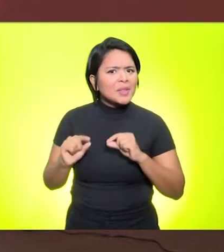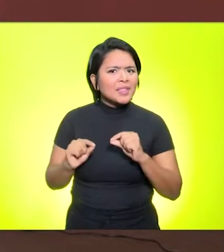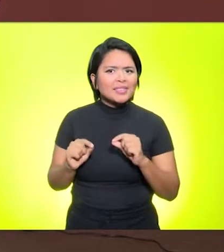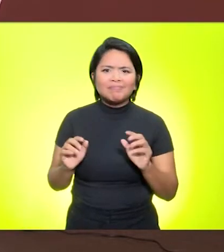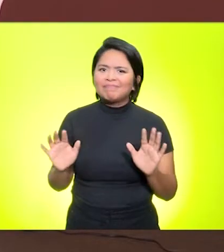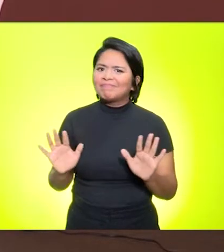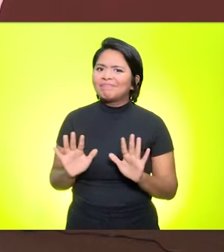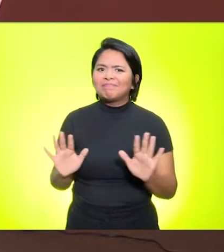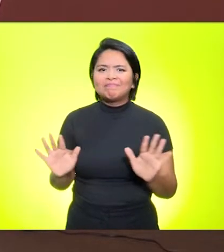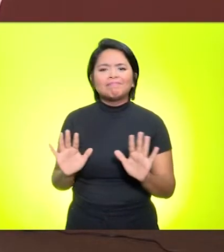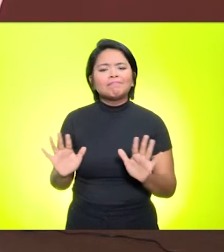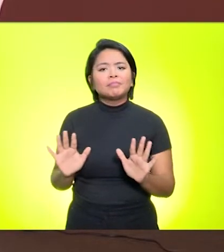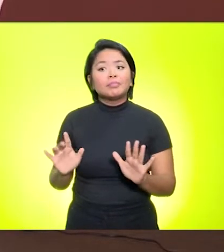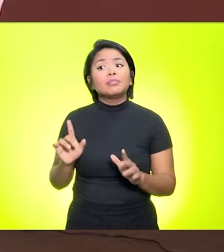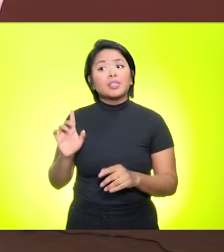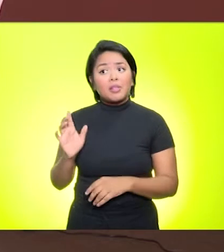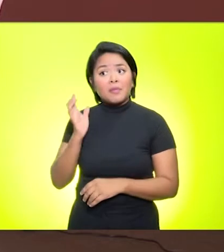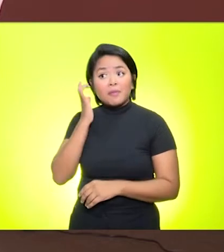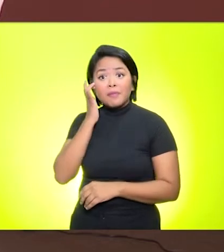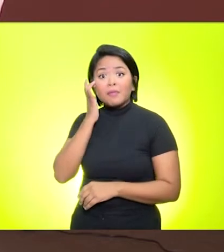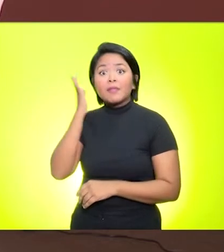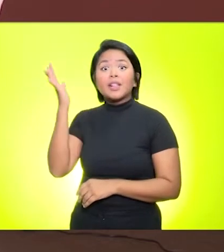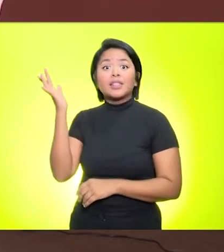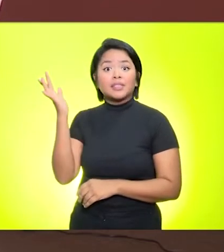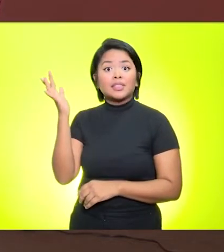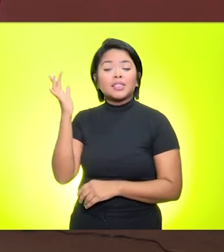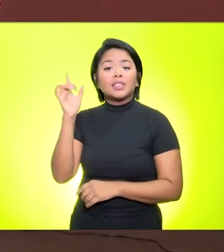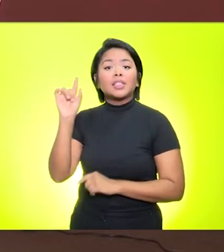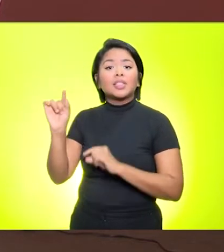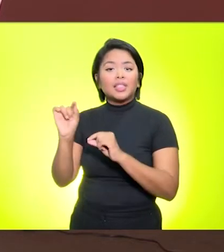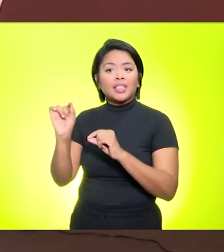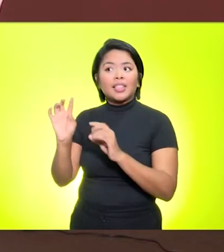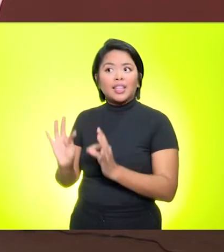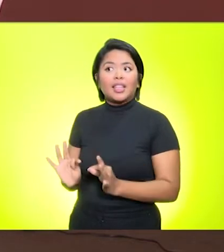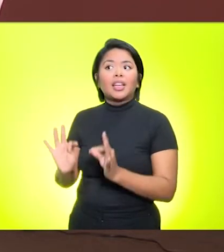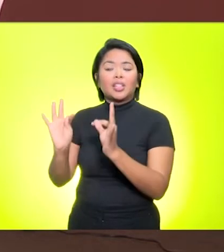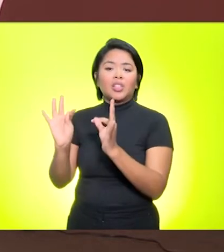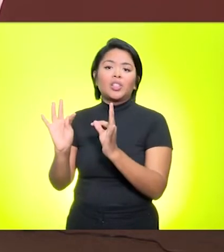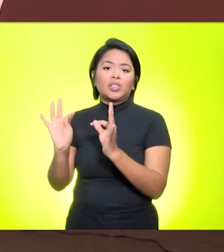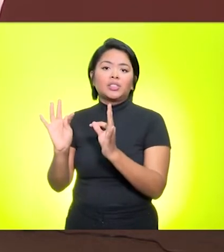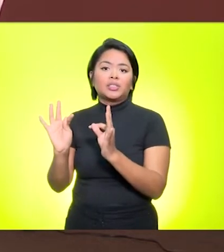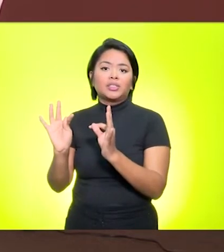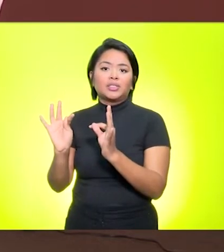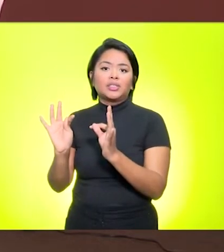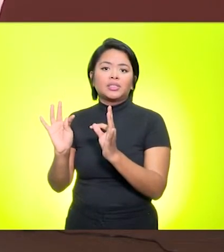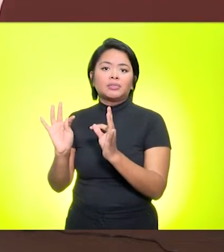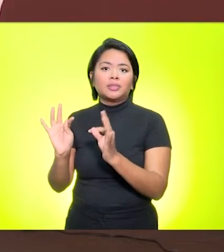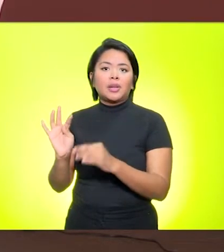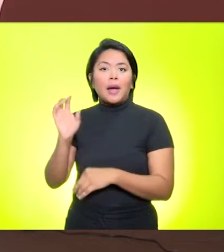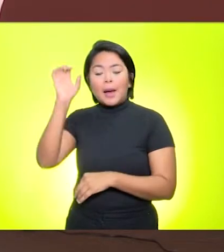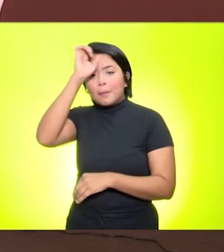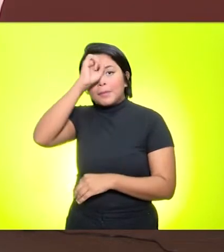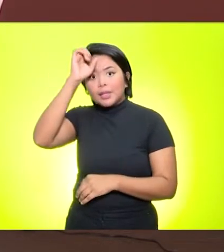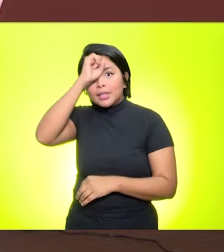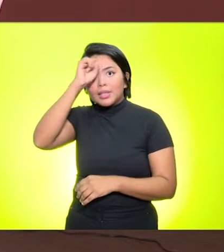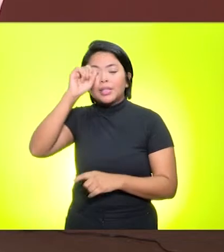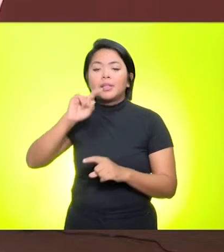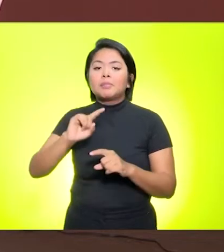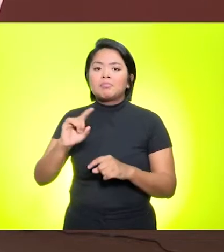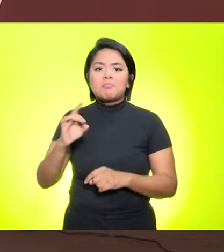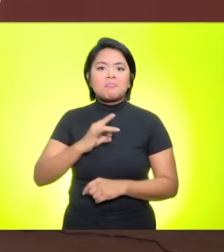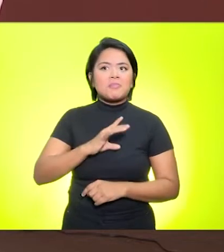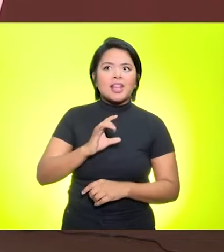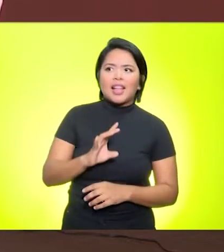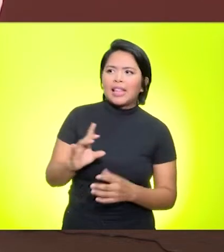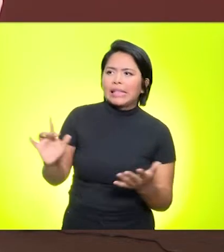uma facilidade com os recursos tecnológicos, no caso de aprender com maior facilidade, e não